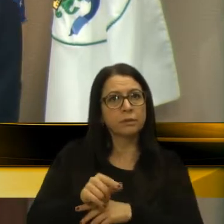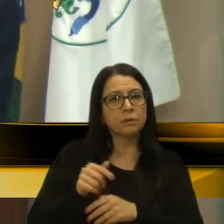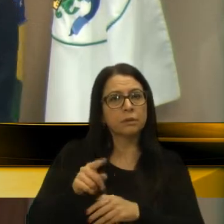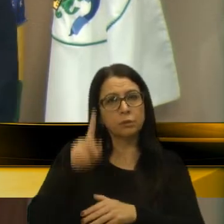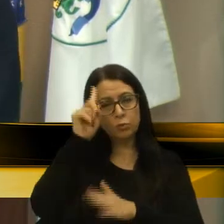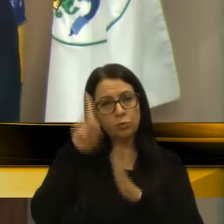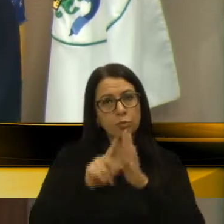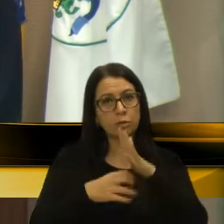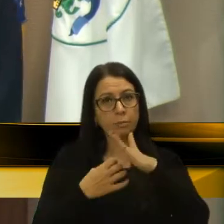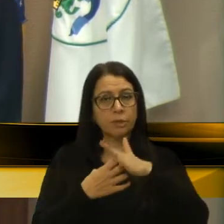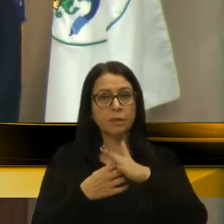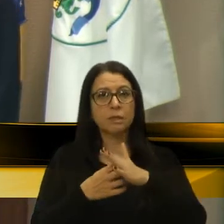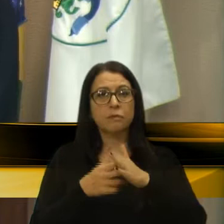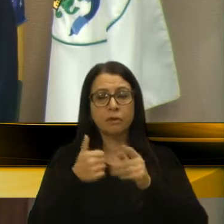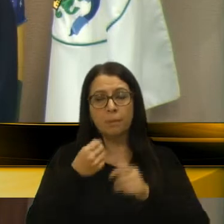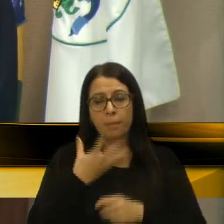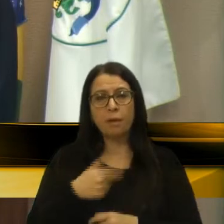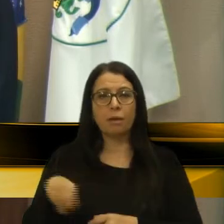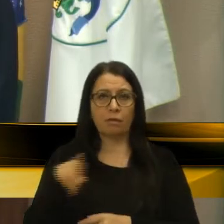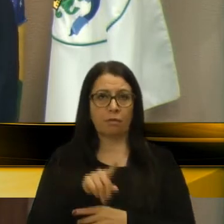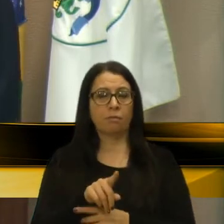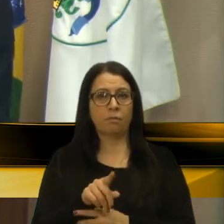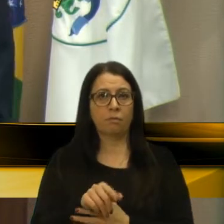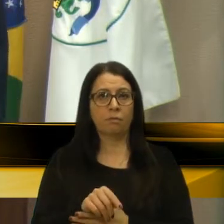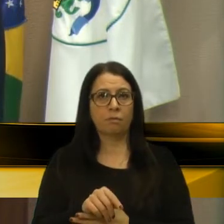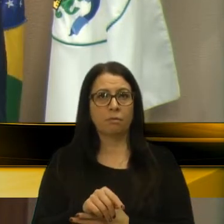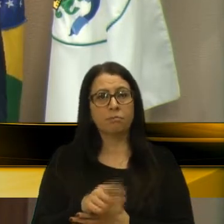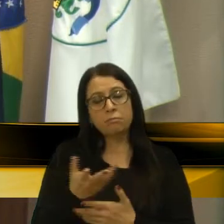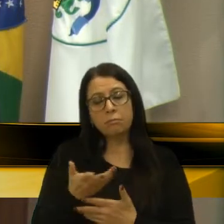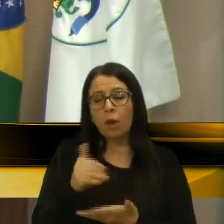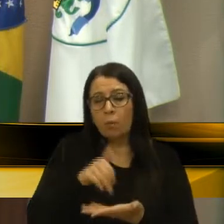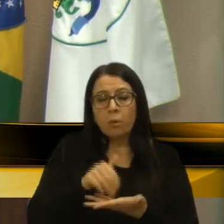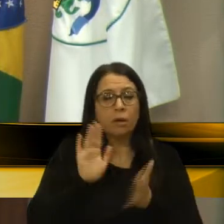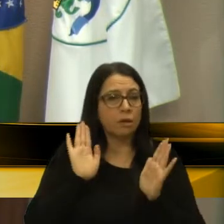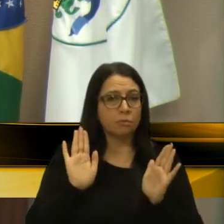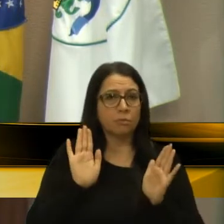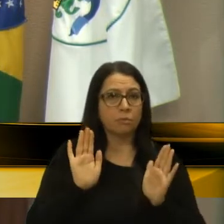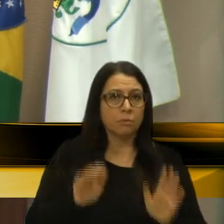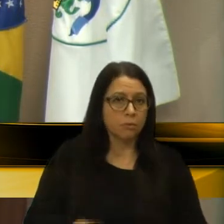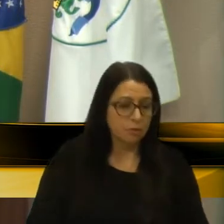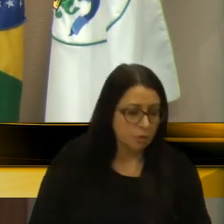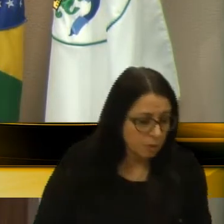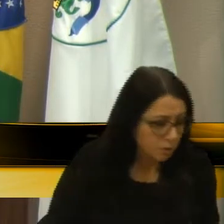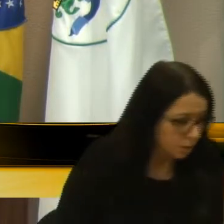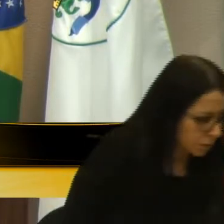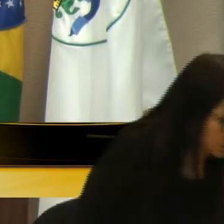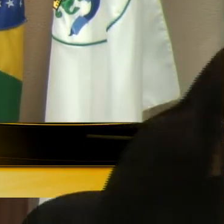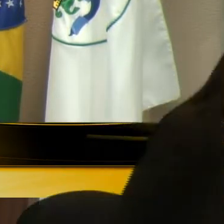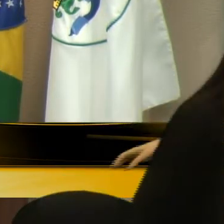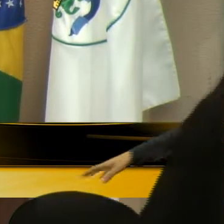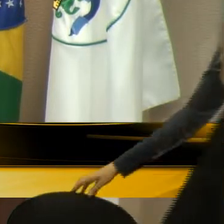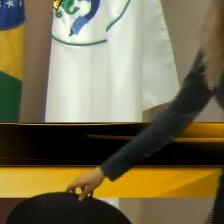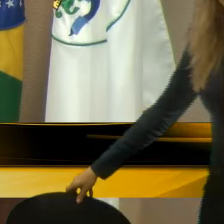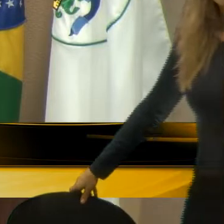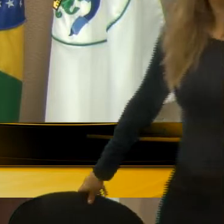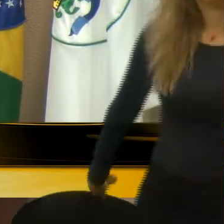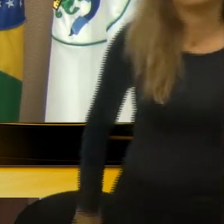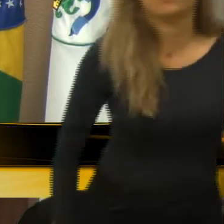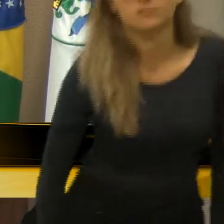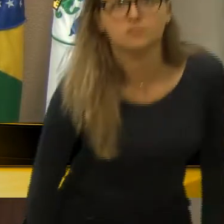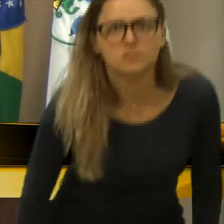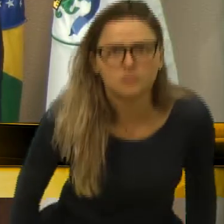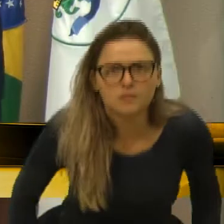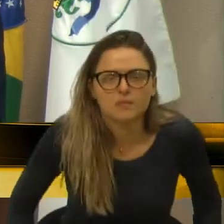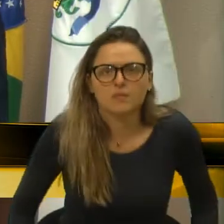contemplados com essa, não o mínimo, o mínimo do mínimo, como a gente diz, que tenhamos um